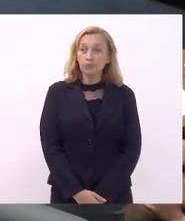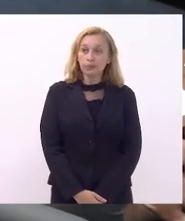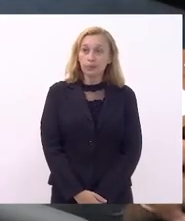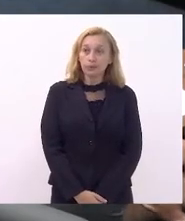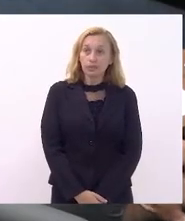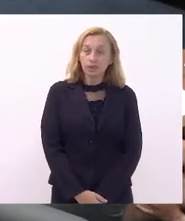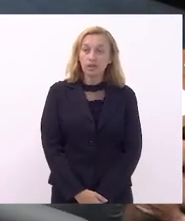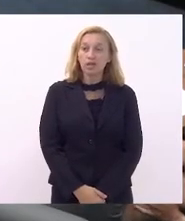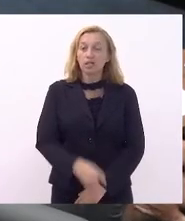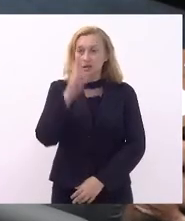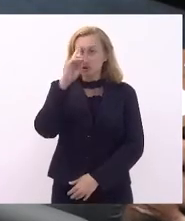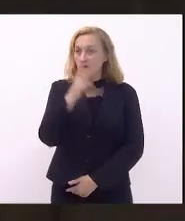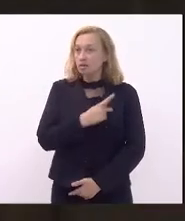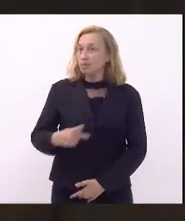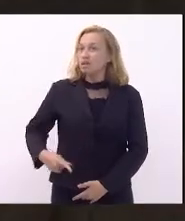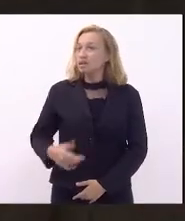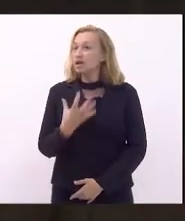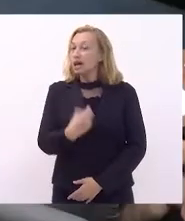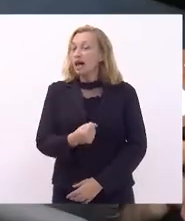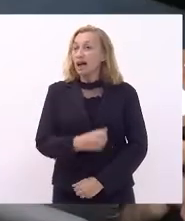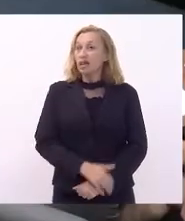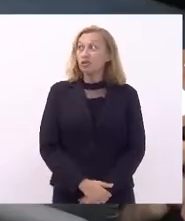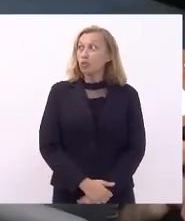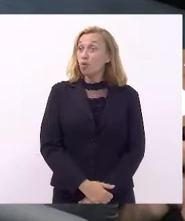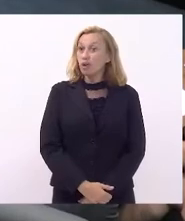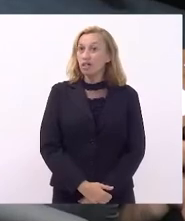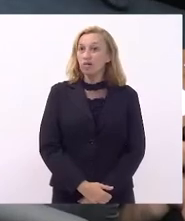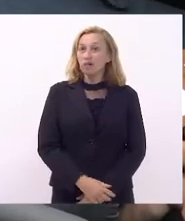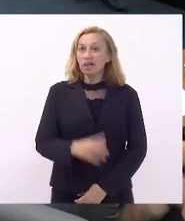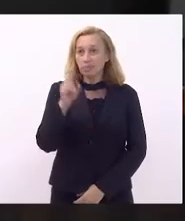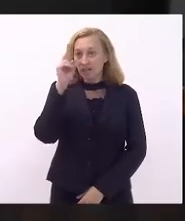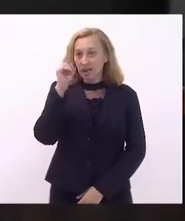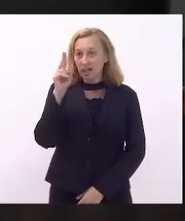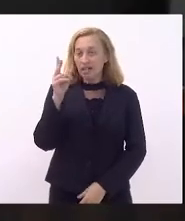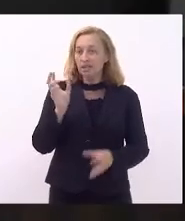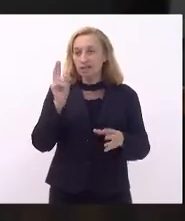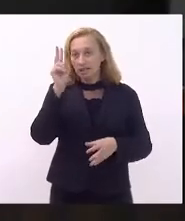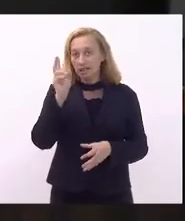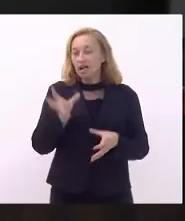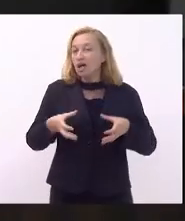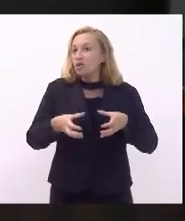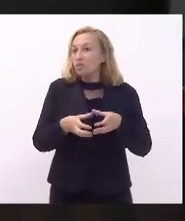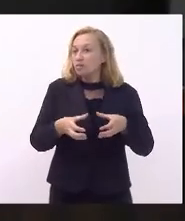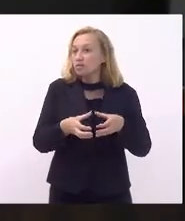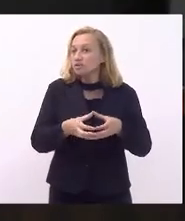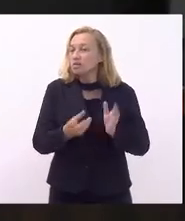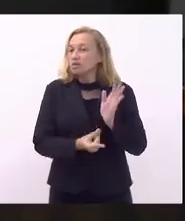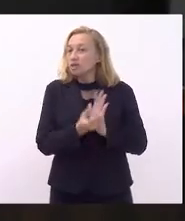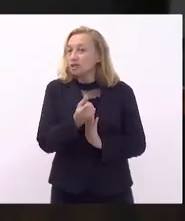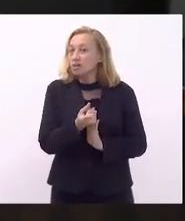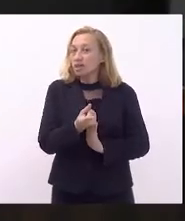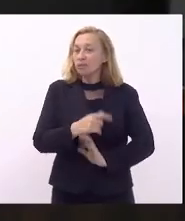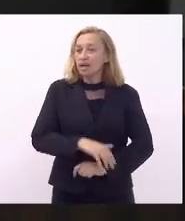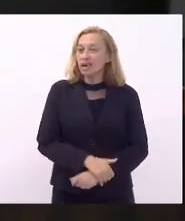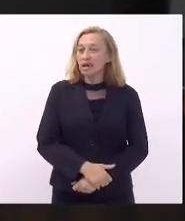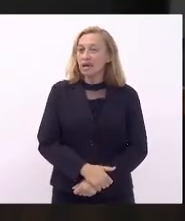Sr. Presidente, favorável no mérito. Pela Comissão de Orçamento, deputado... Deputado